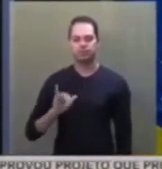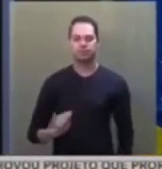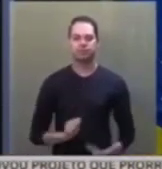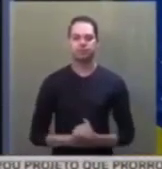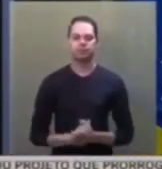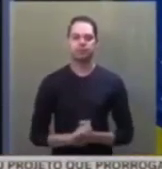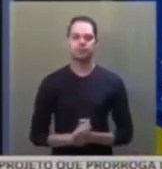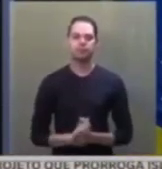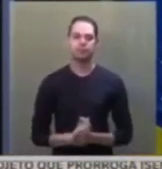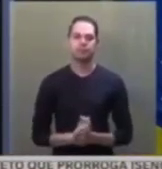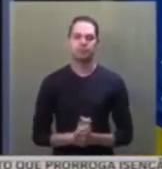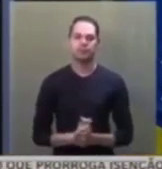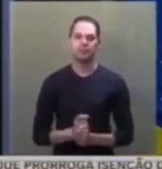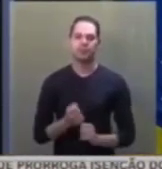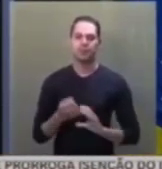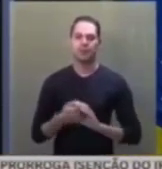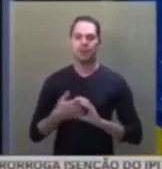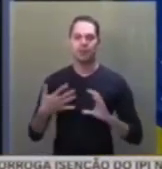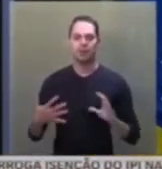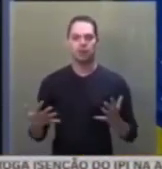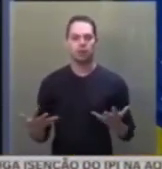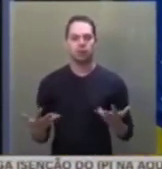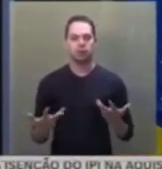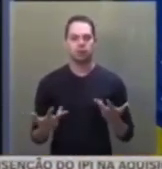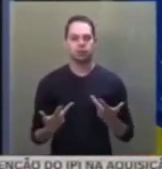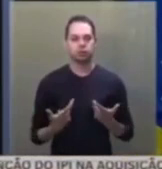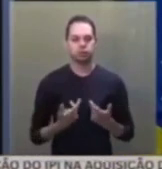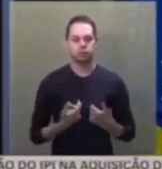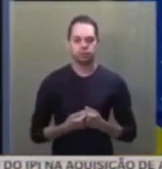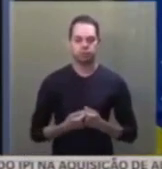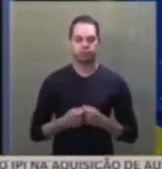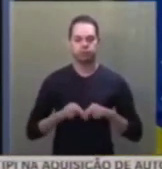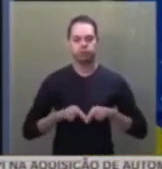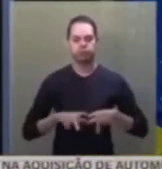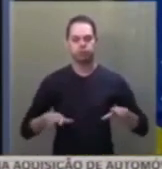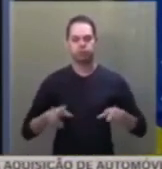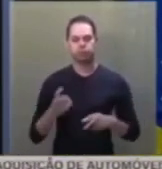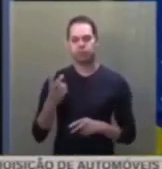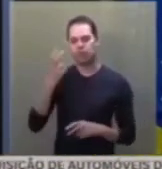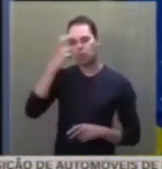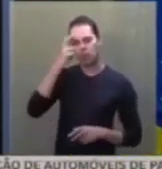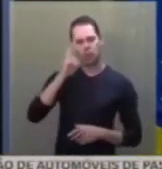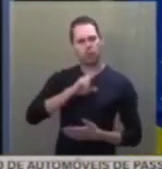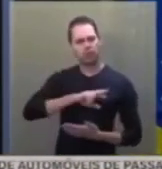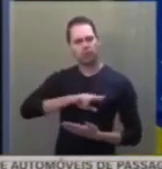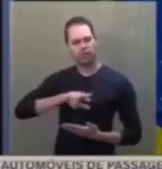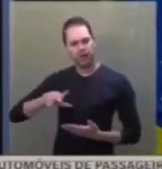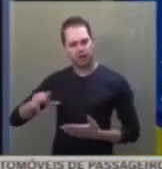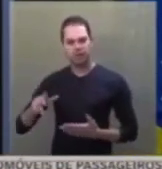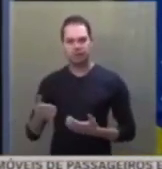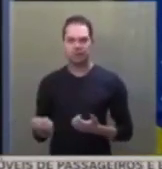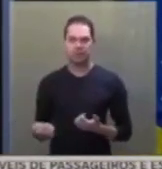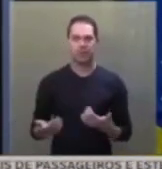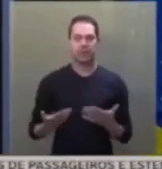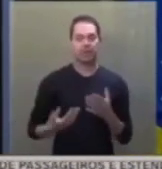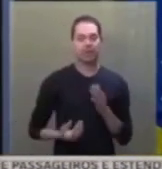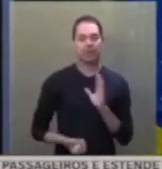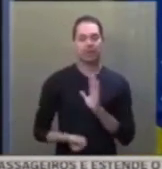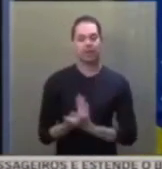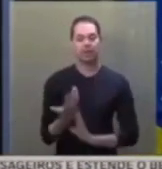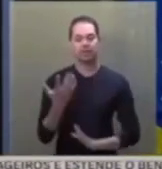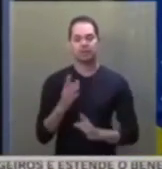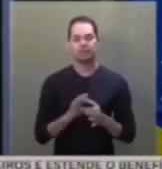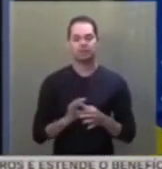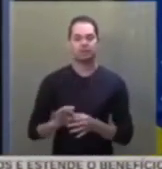aspecto notável de exuberância multicultural propiciou a criação da União